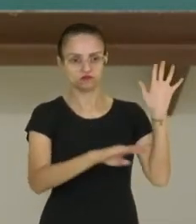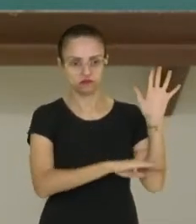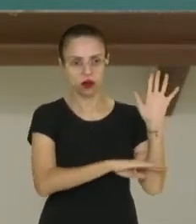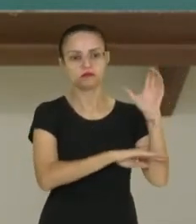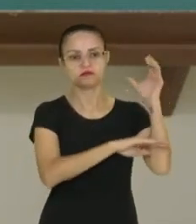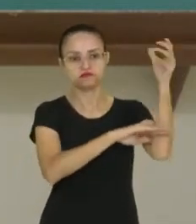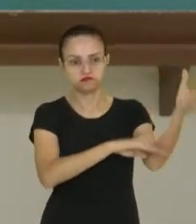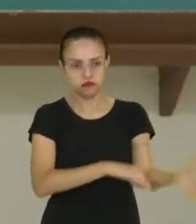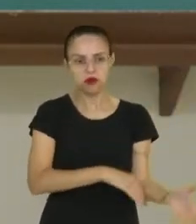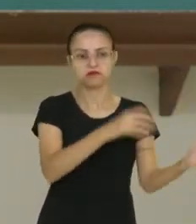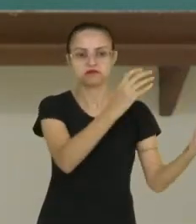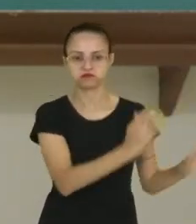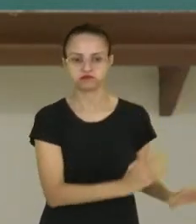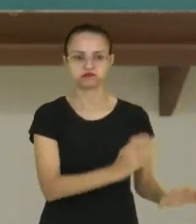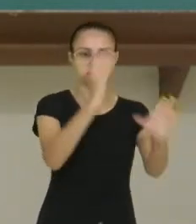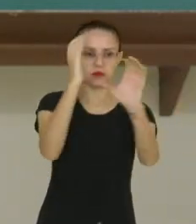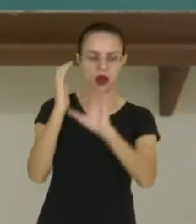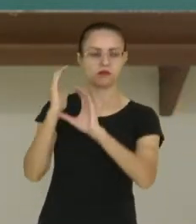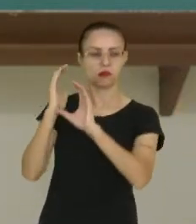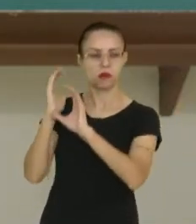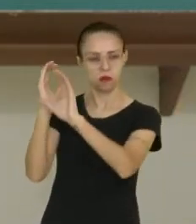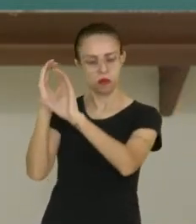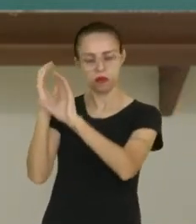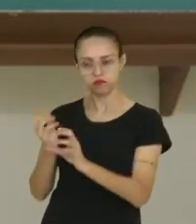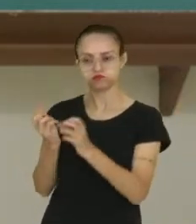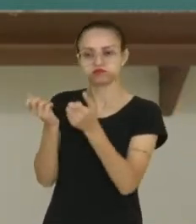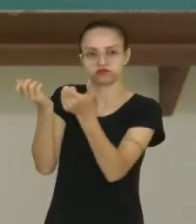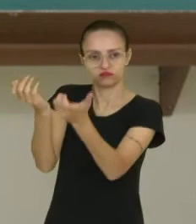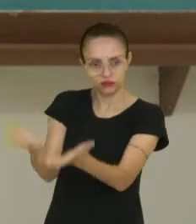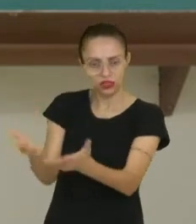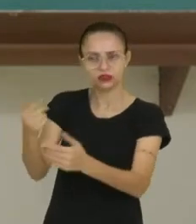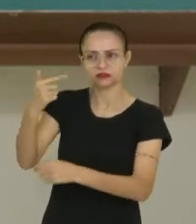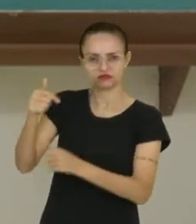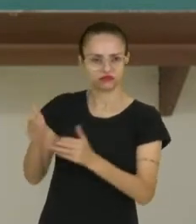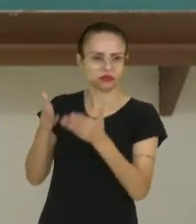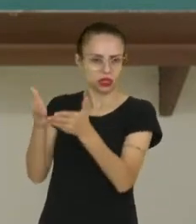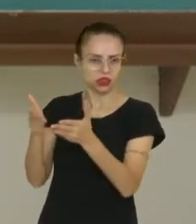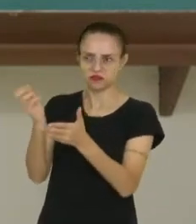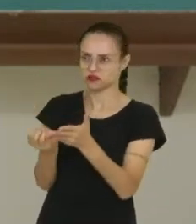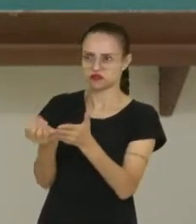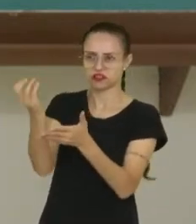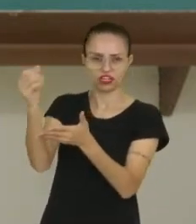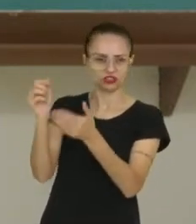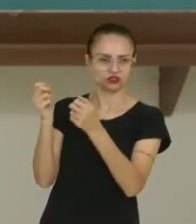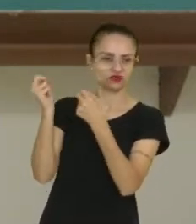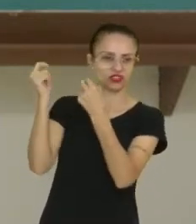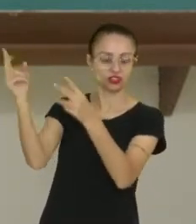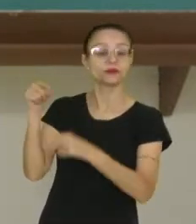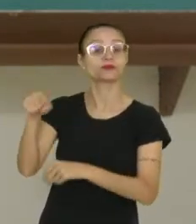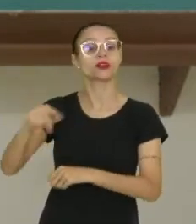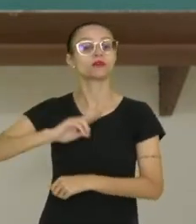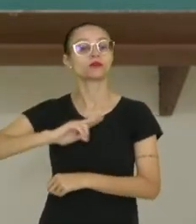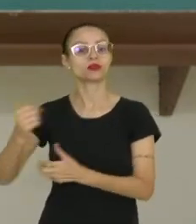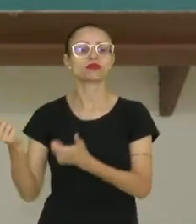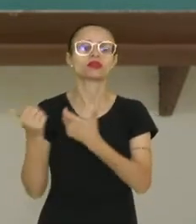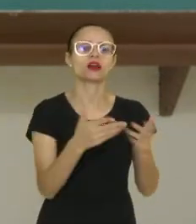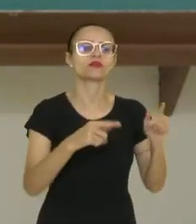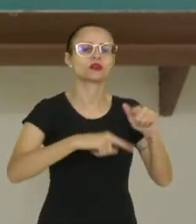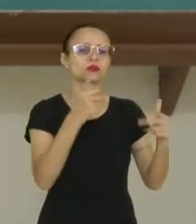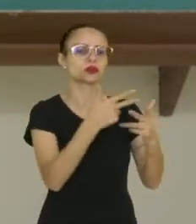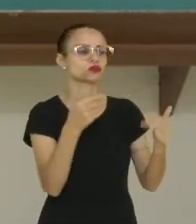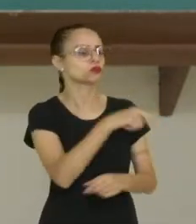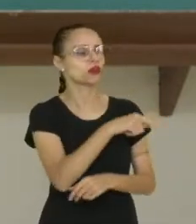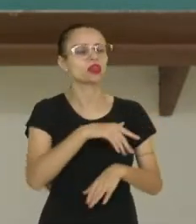toras até o litoral, de onde seriam carregadas para os navios e transportadas para a Europa, e os portugueses davam produtos que